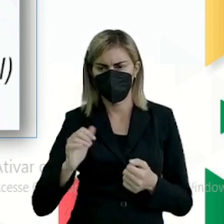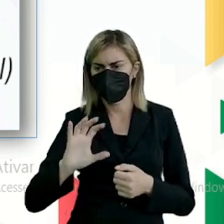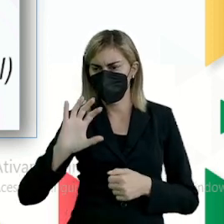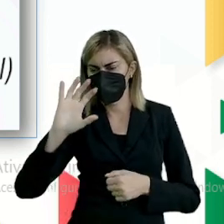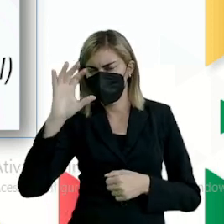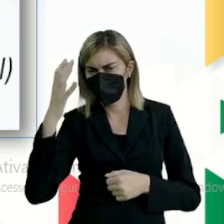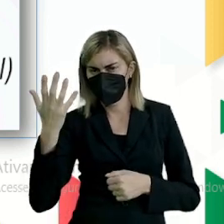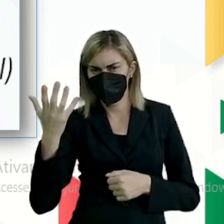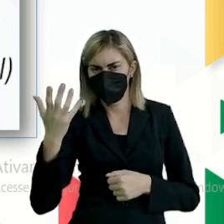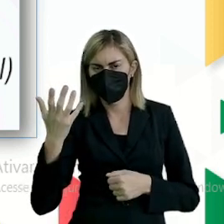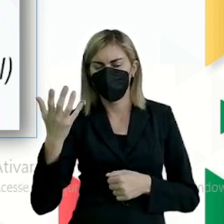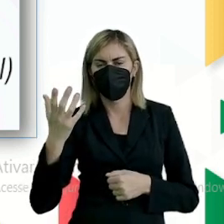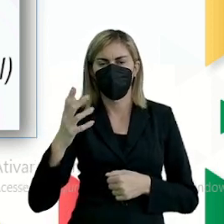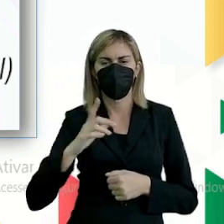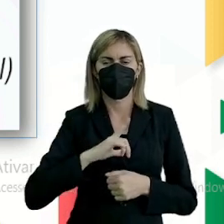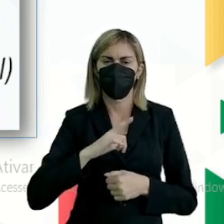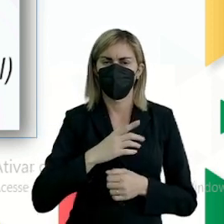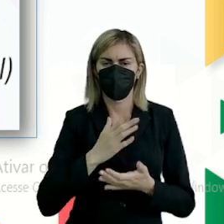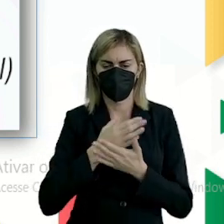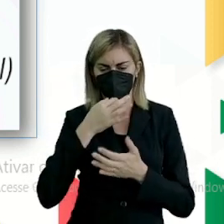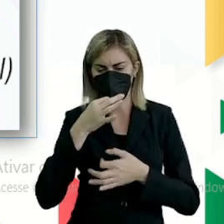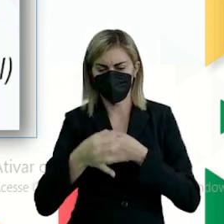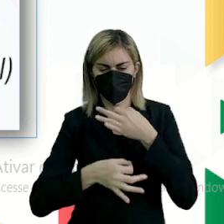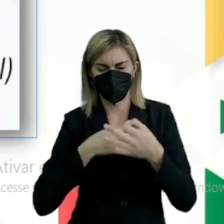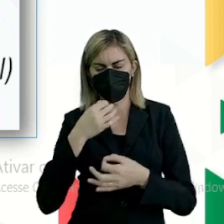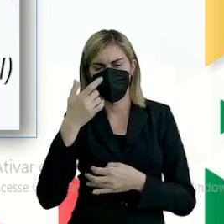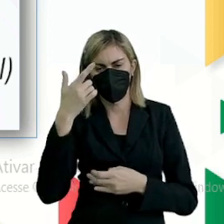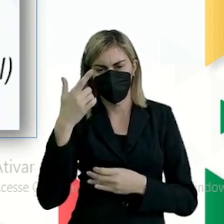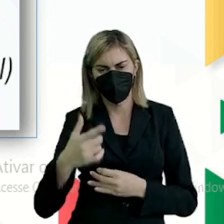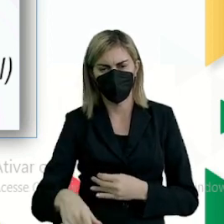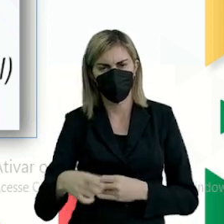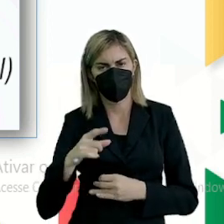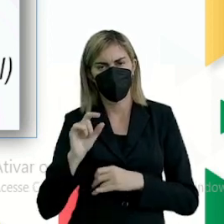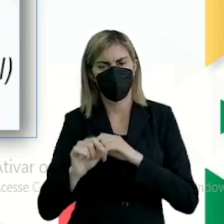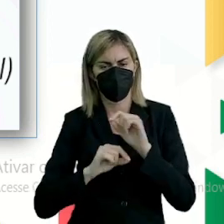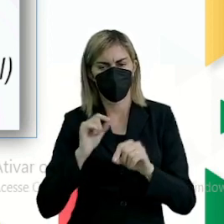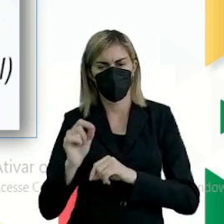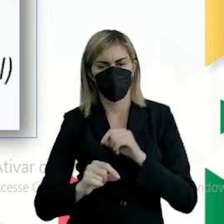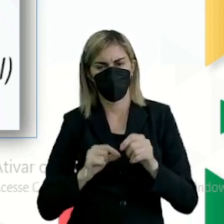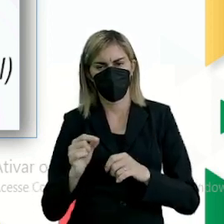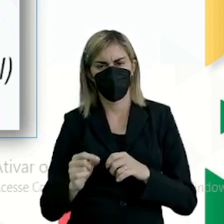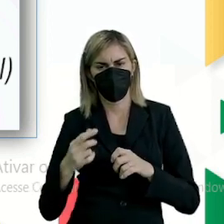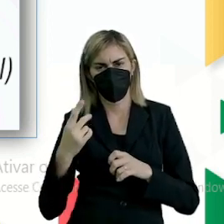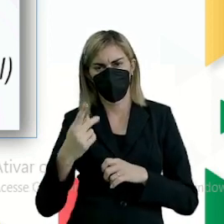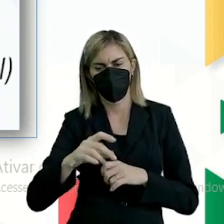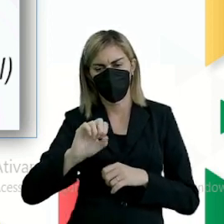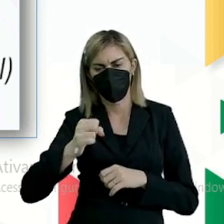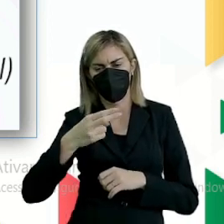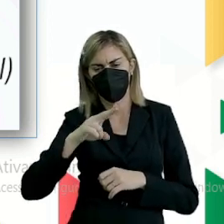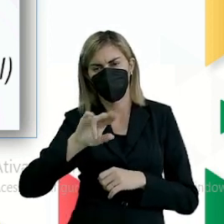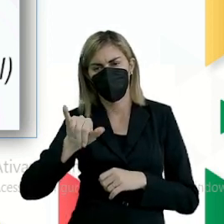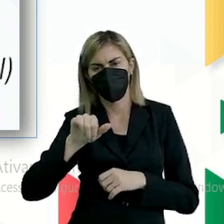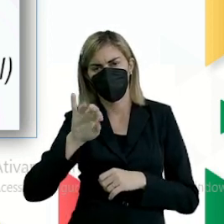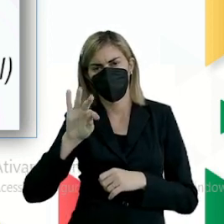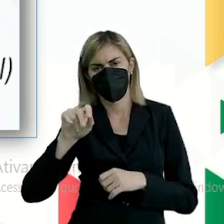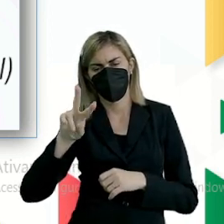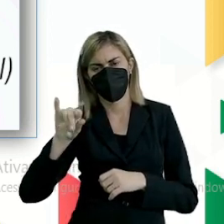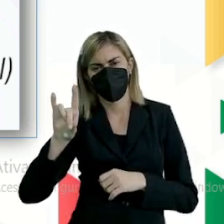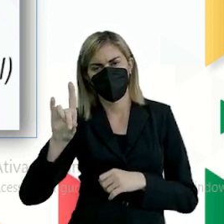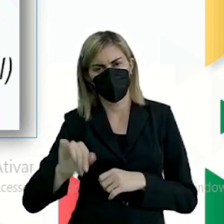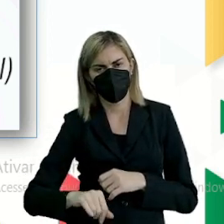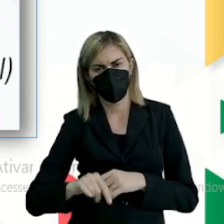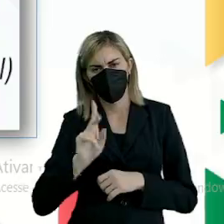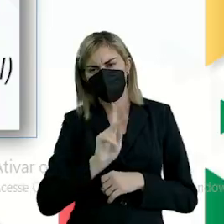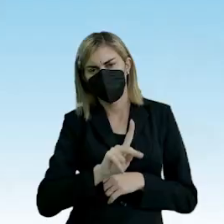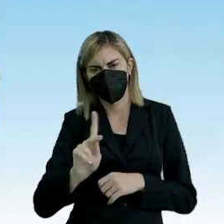no mundo. O fato e a opinião, mais uma vez, ela é o que? Do campo da subjetividade. Quando o